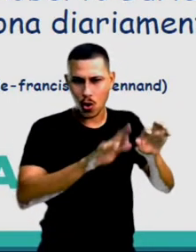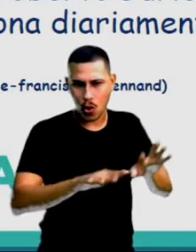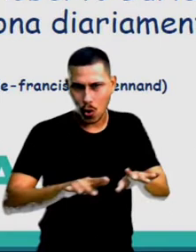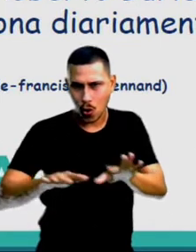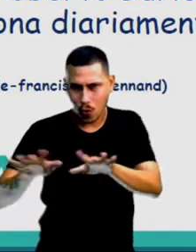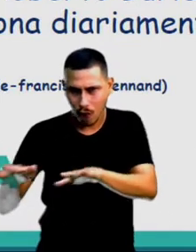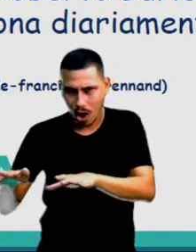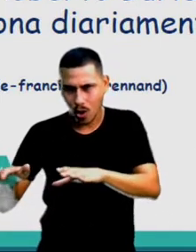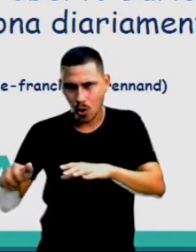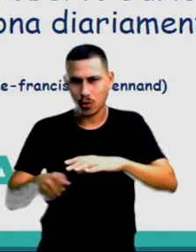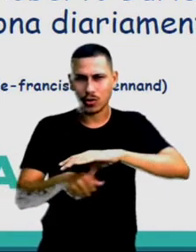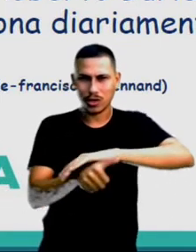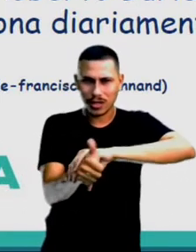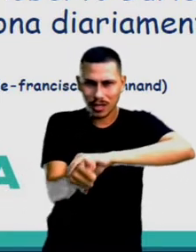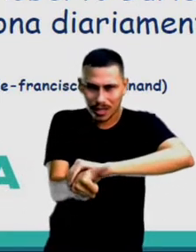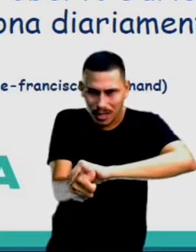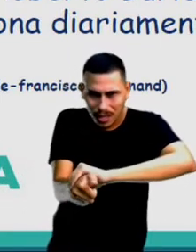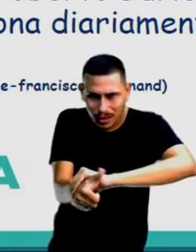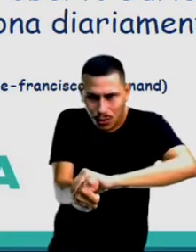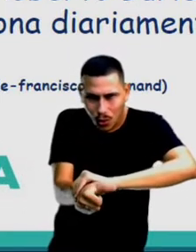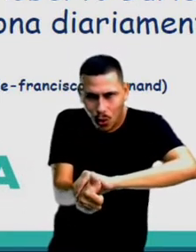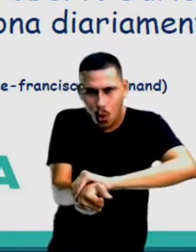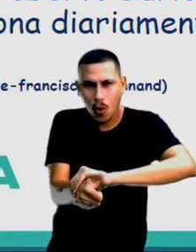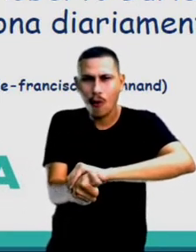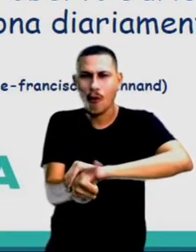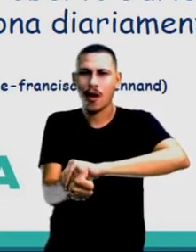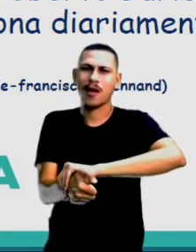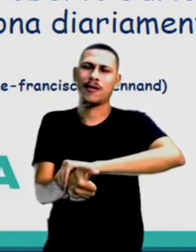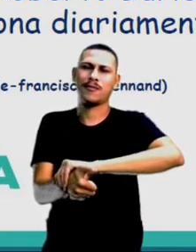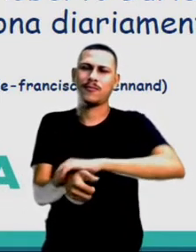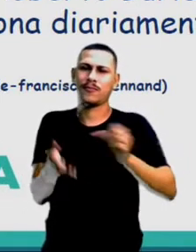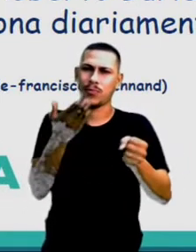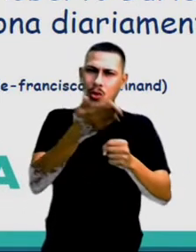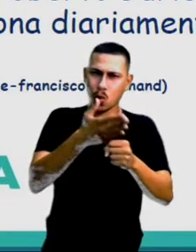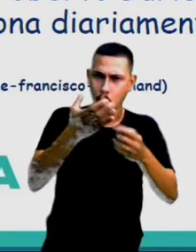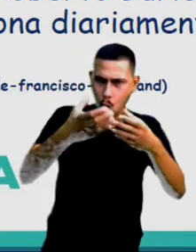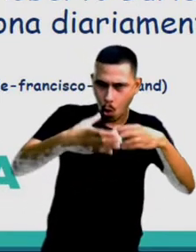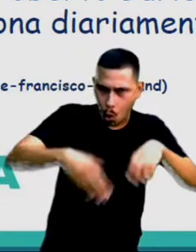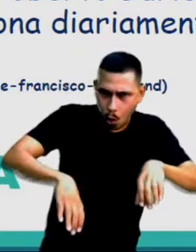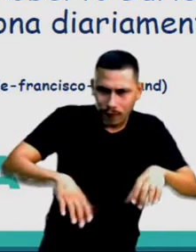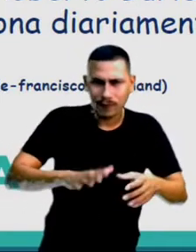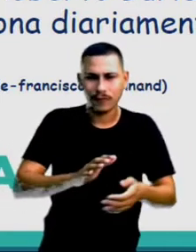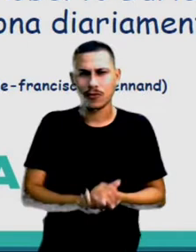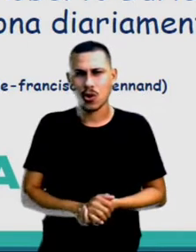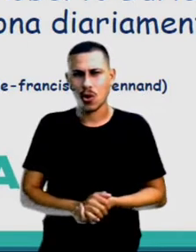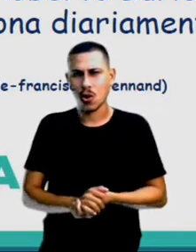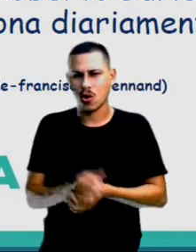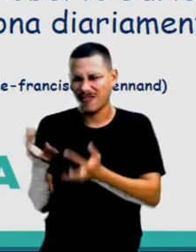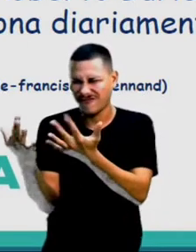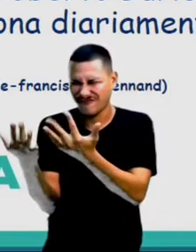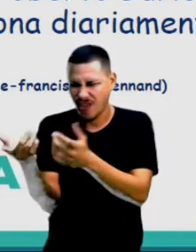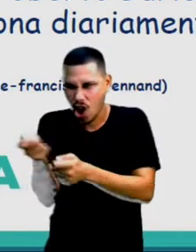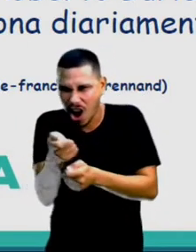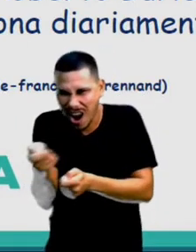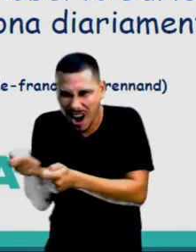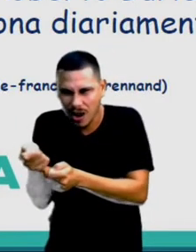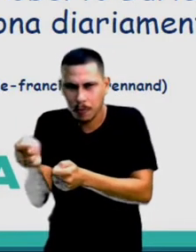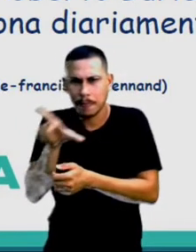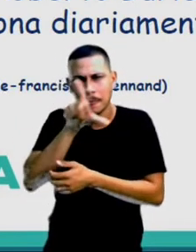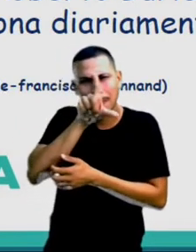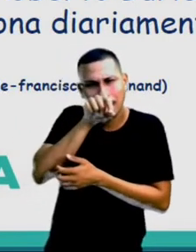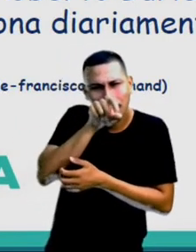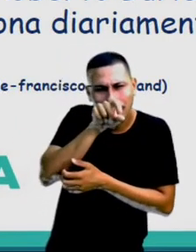Tartarugas, pelicanos, ovos, maçarico, pássaros, roca